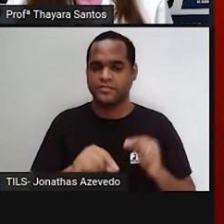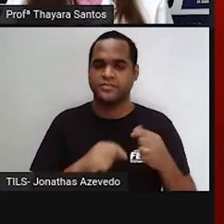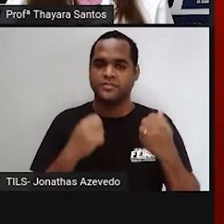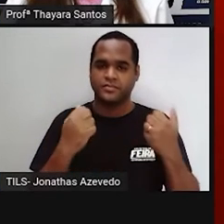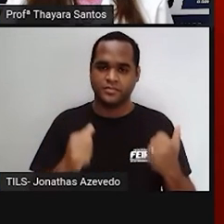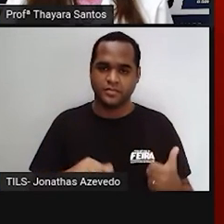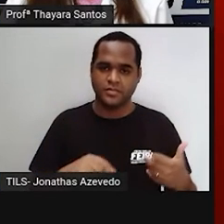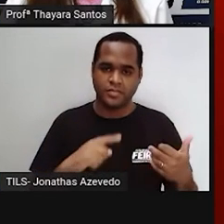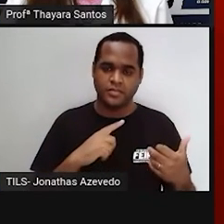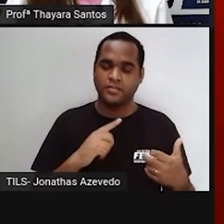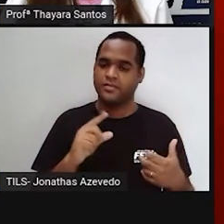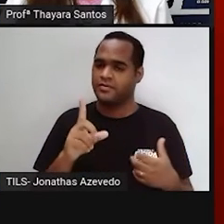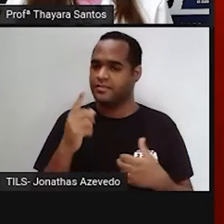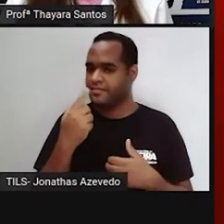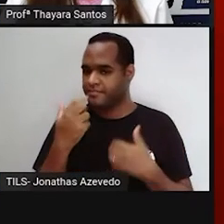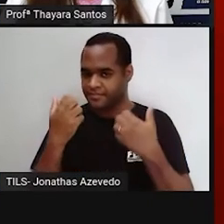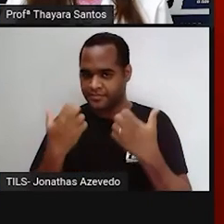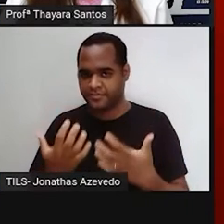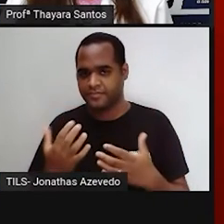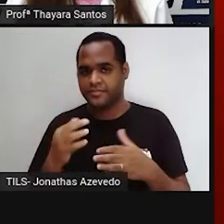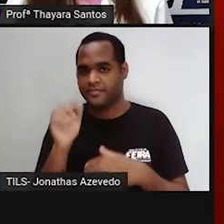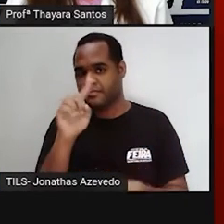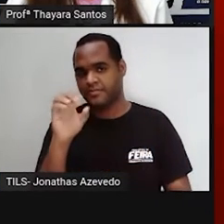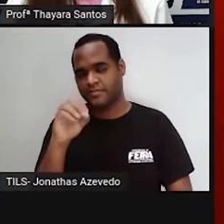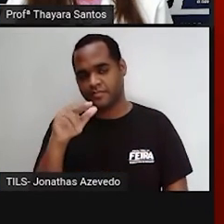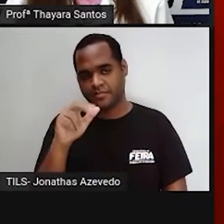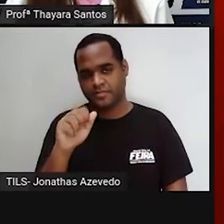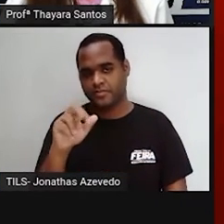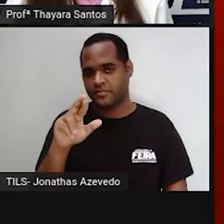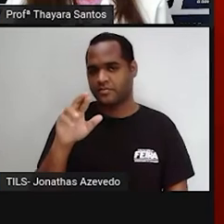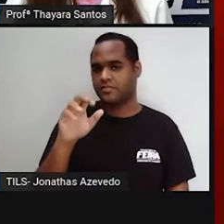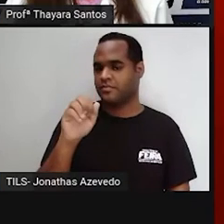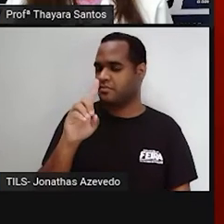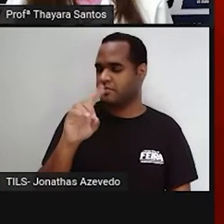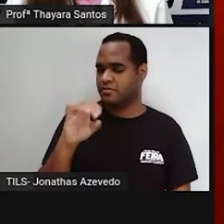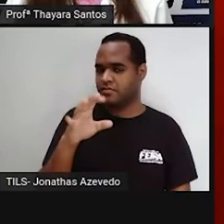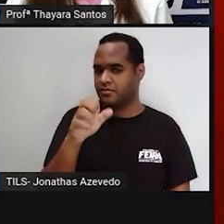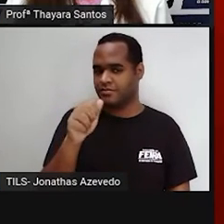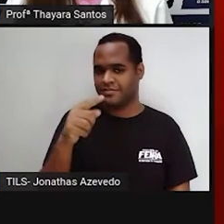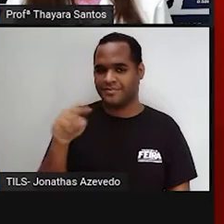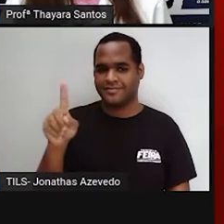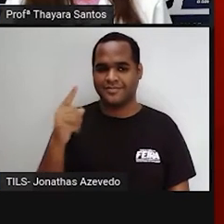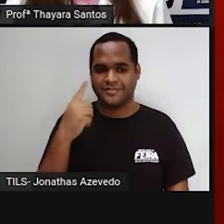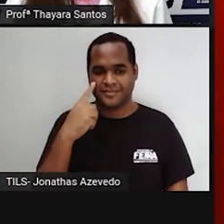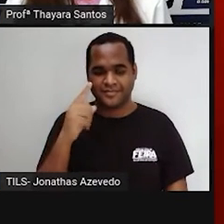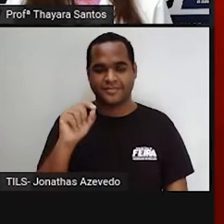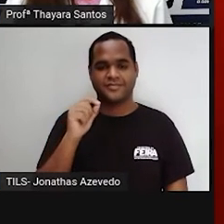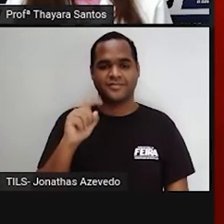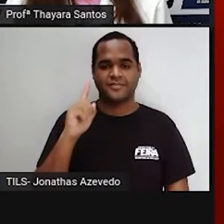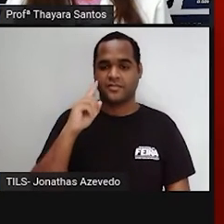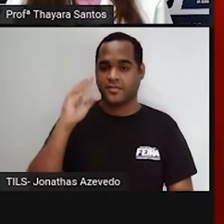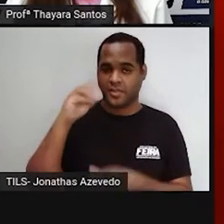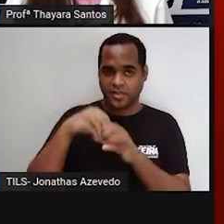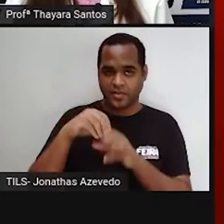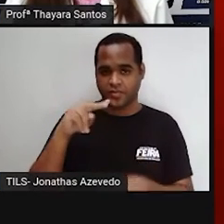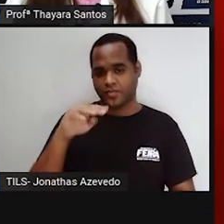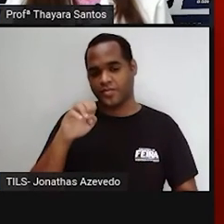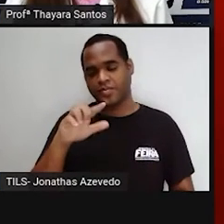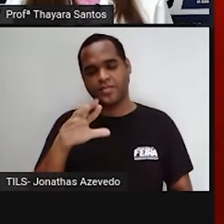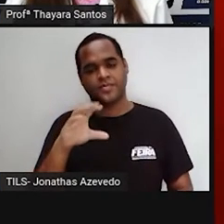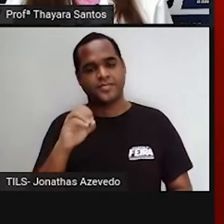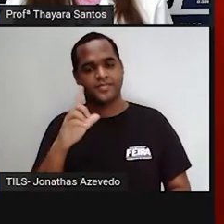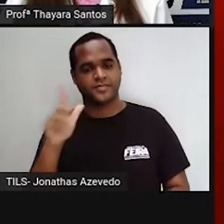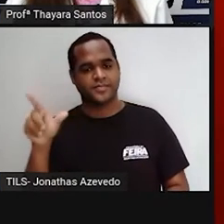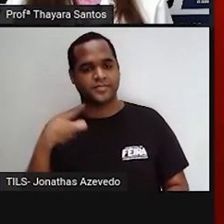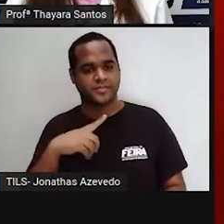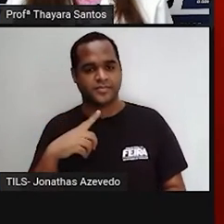gente tem o que a gente chama de zona de radiação. Então, a zona que vai receber essa radiação do núcleo. Depois,